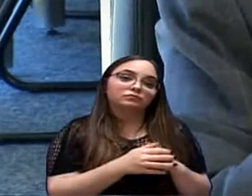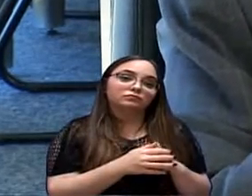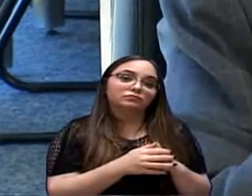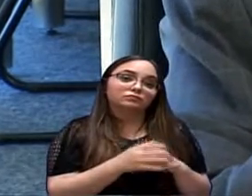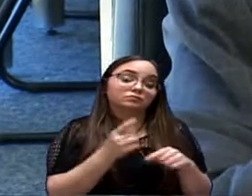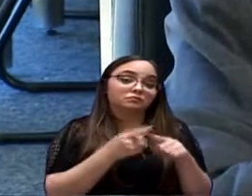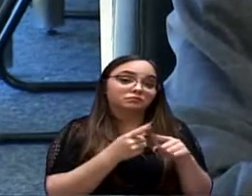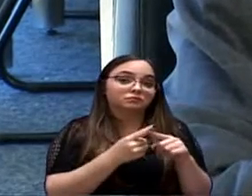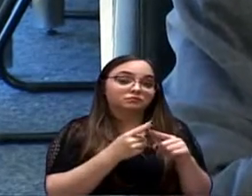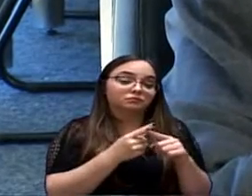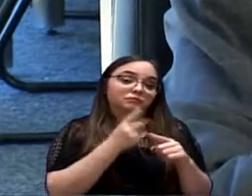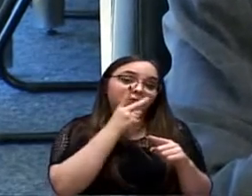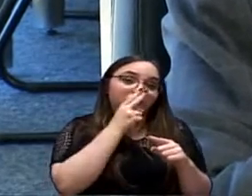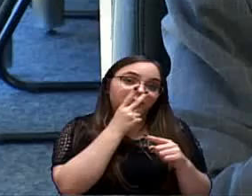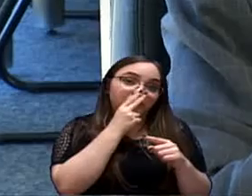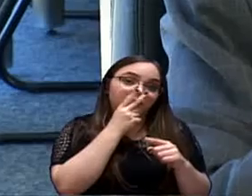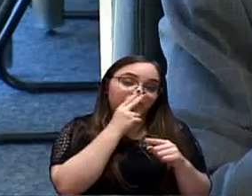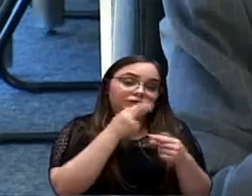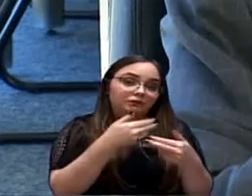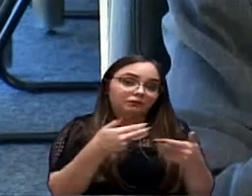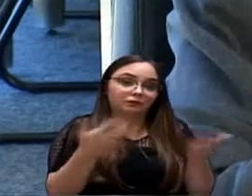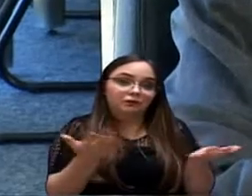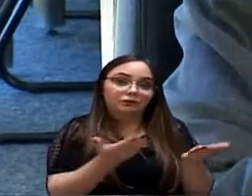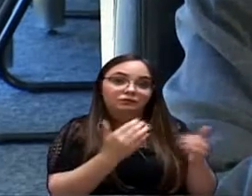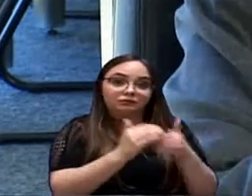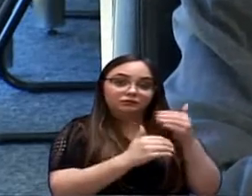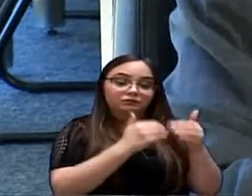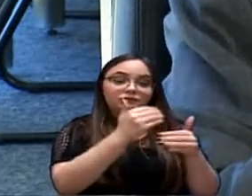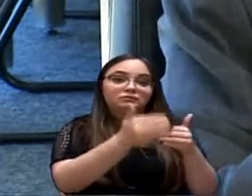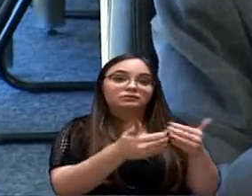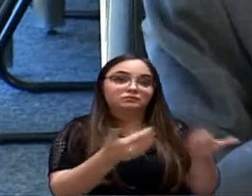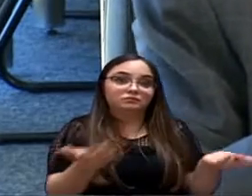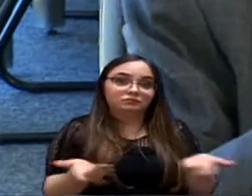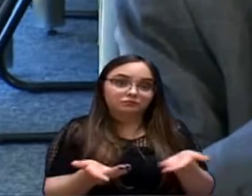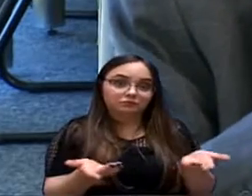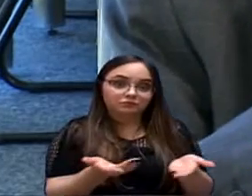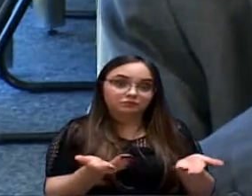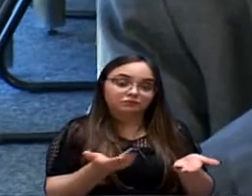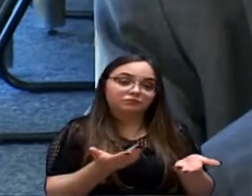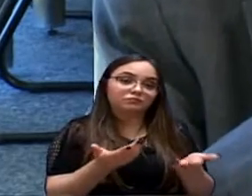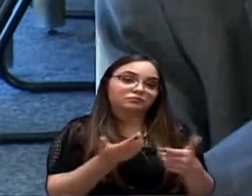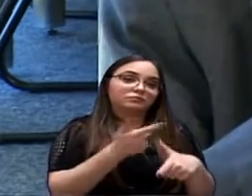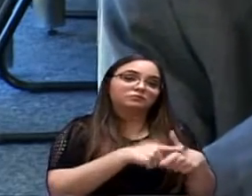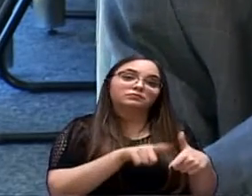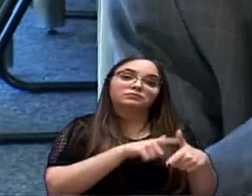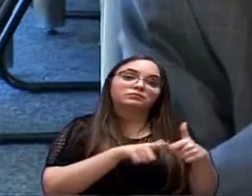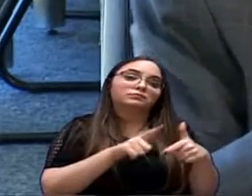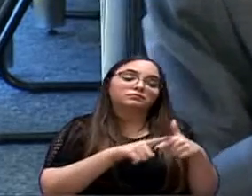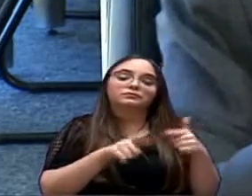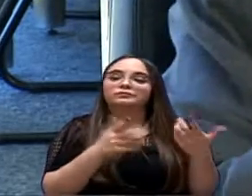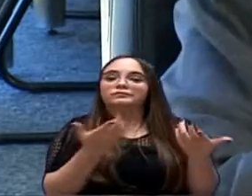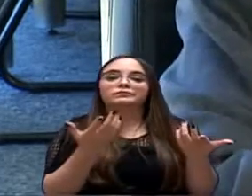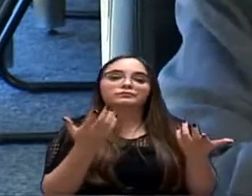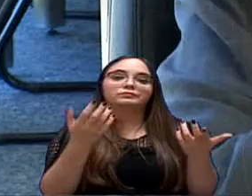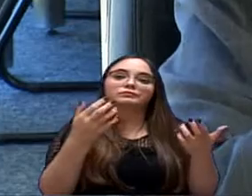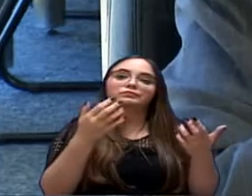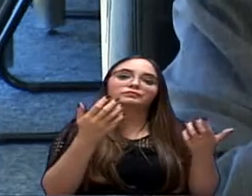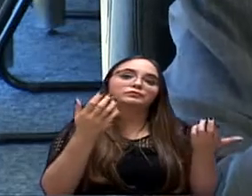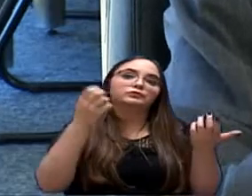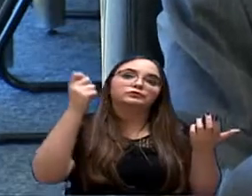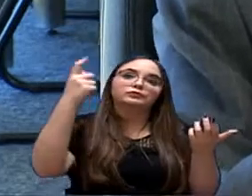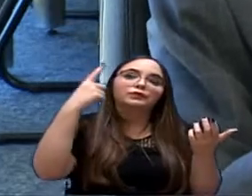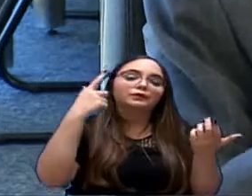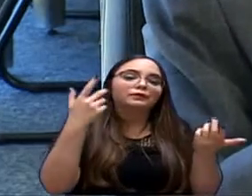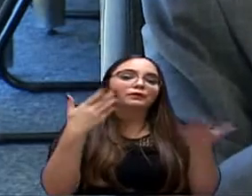pelo caminhar das coisas, da humanidade, do jeito que está, questões climáticas, etc., o